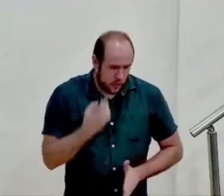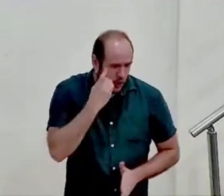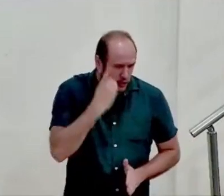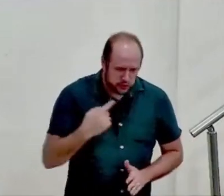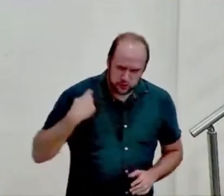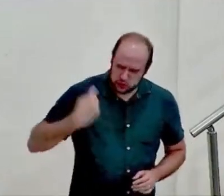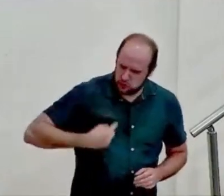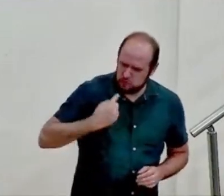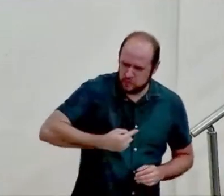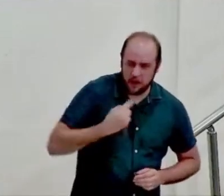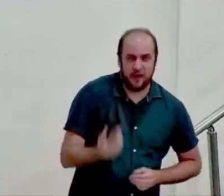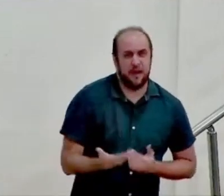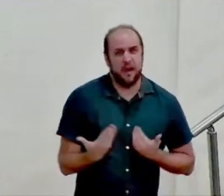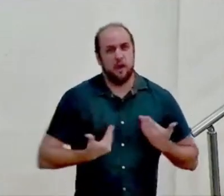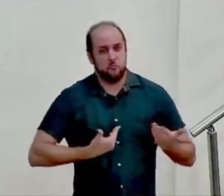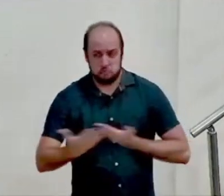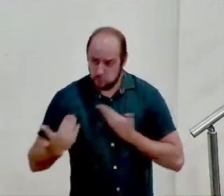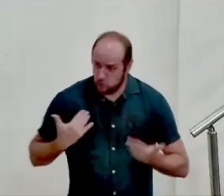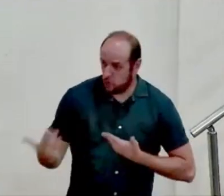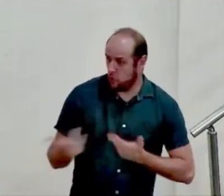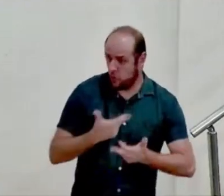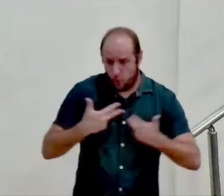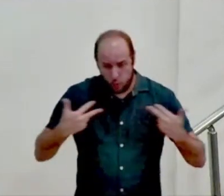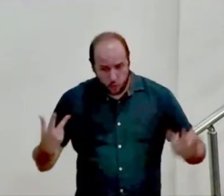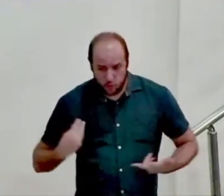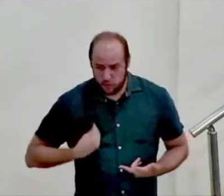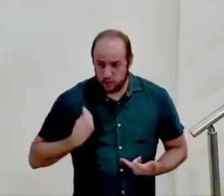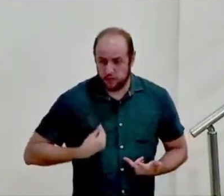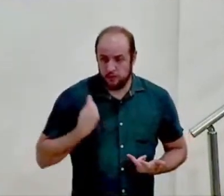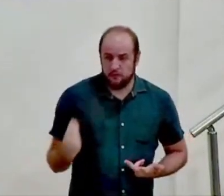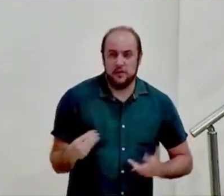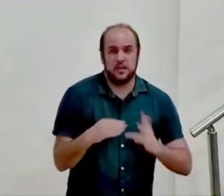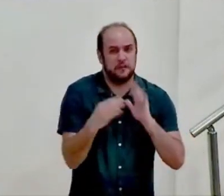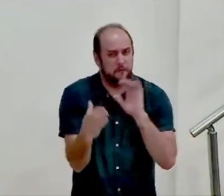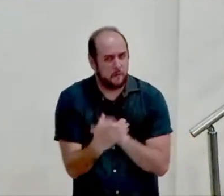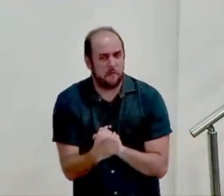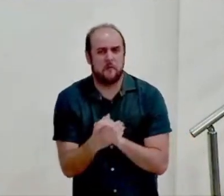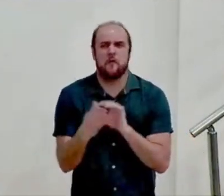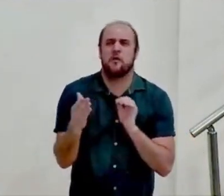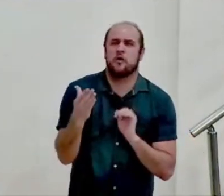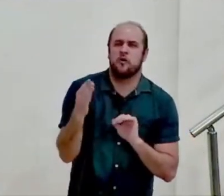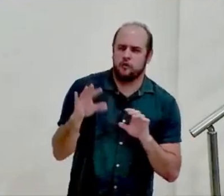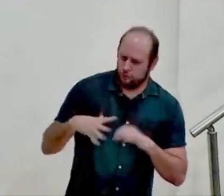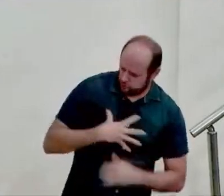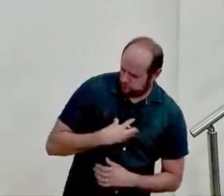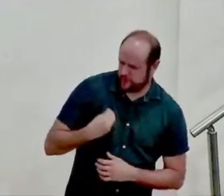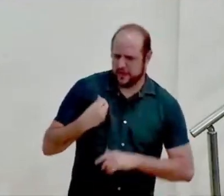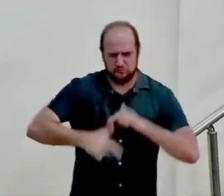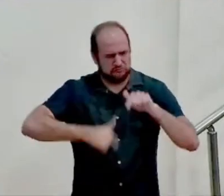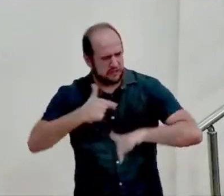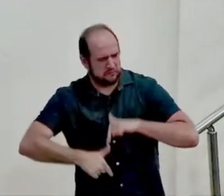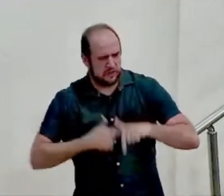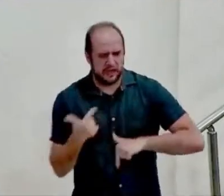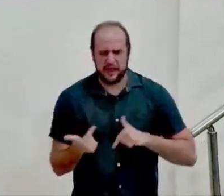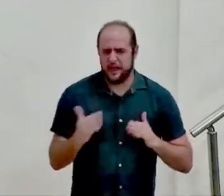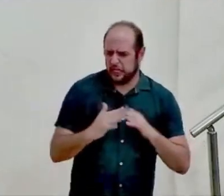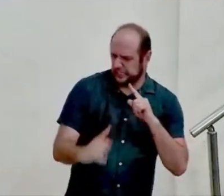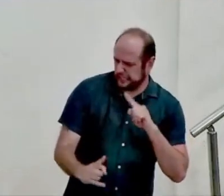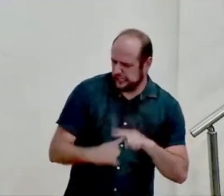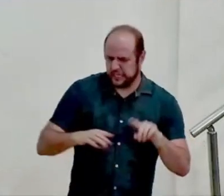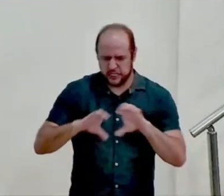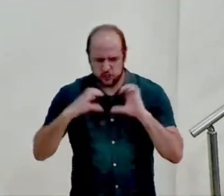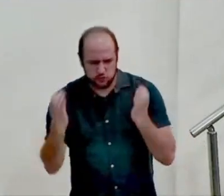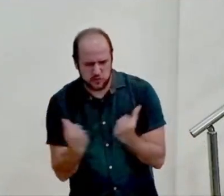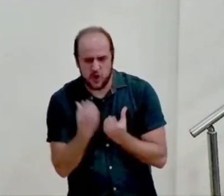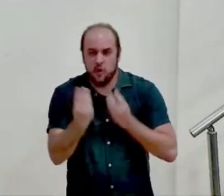a dia nas situações relacionais com seu cônjuge com seus filhos no seu trabalho com os irmãos da igreja onde o